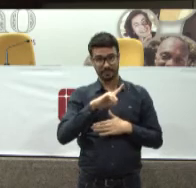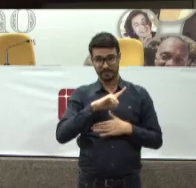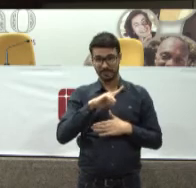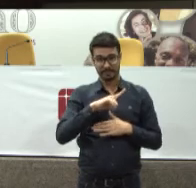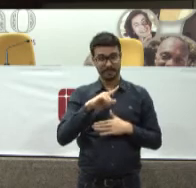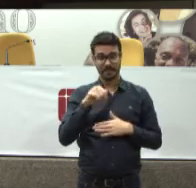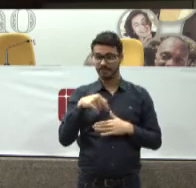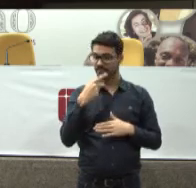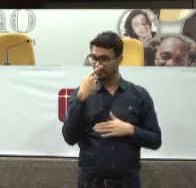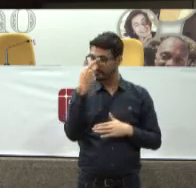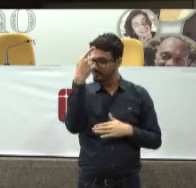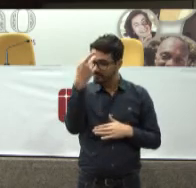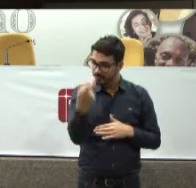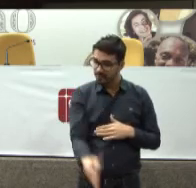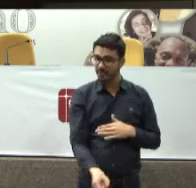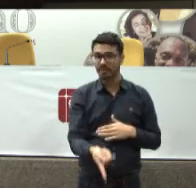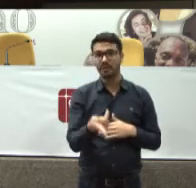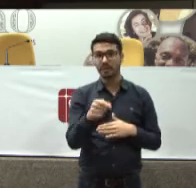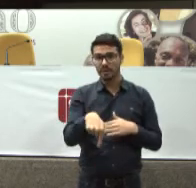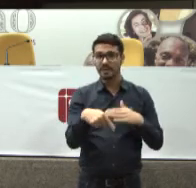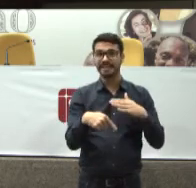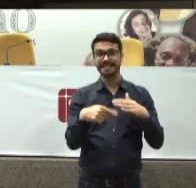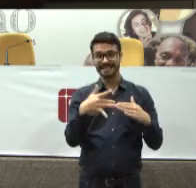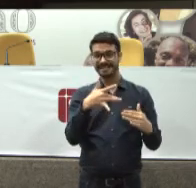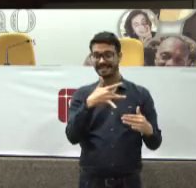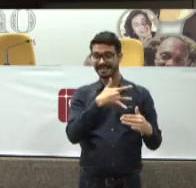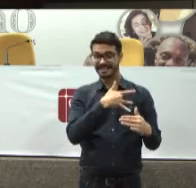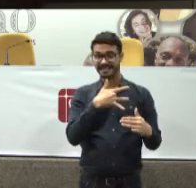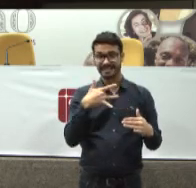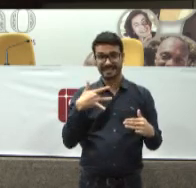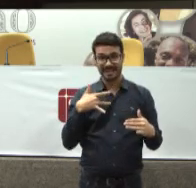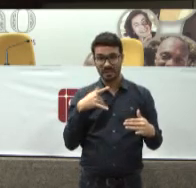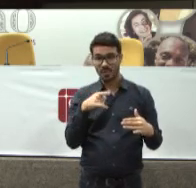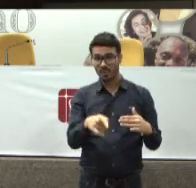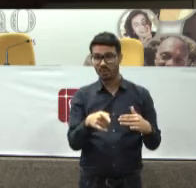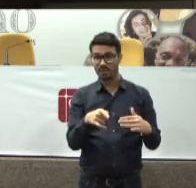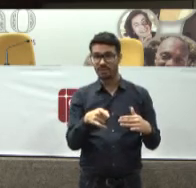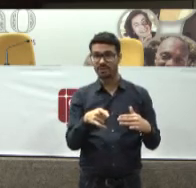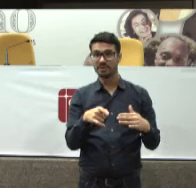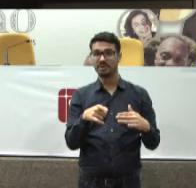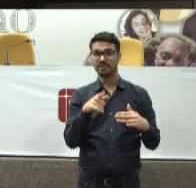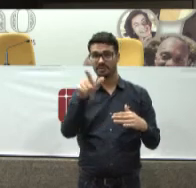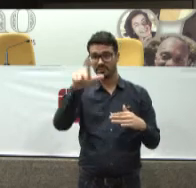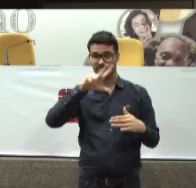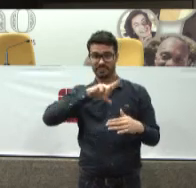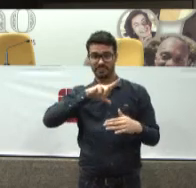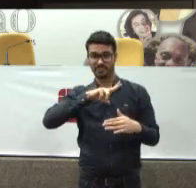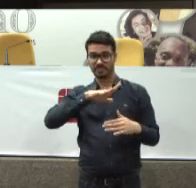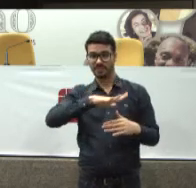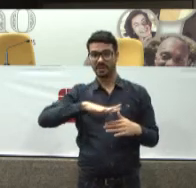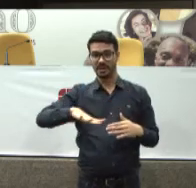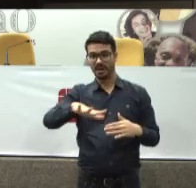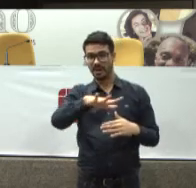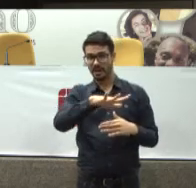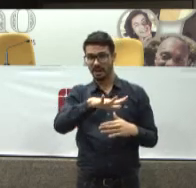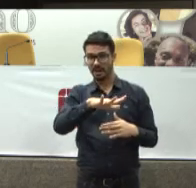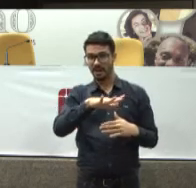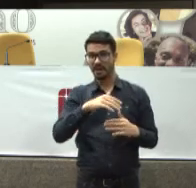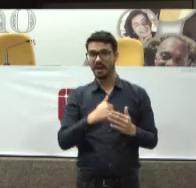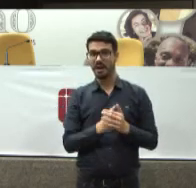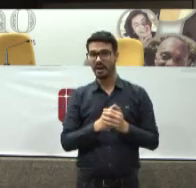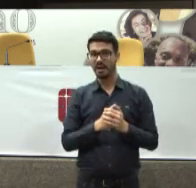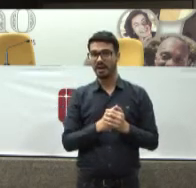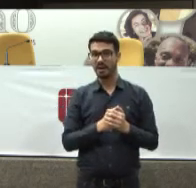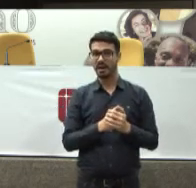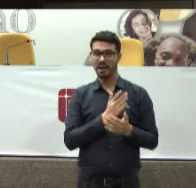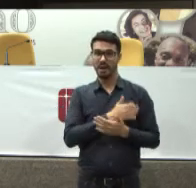Categoricamente O nosso sistema de saúde É refém De uma instituição privada Na área De alta complexidade